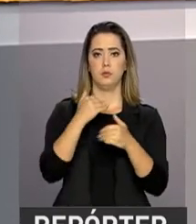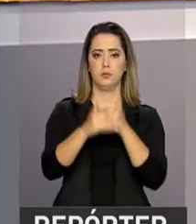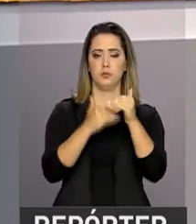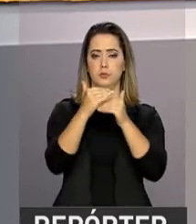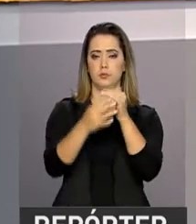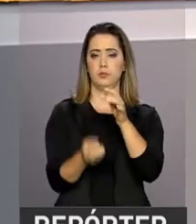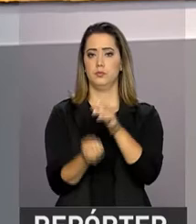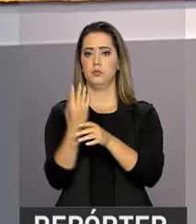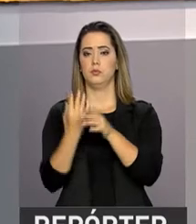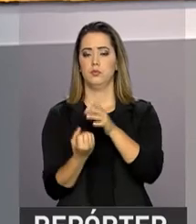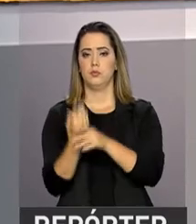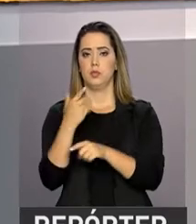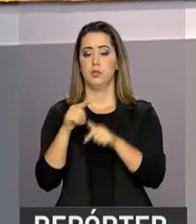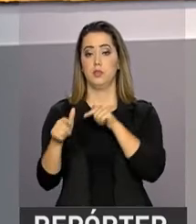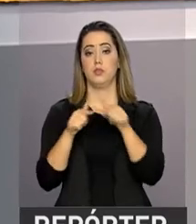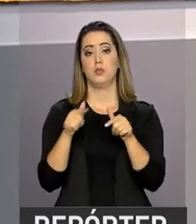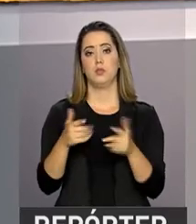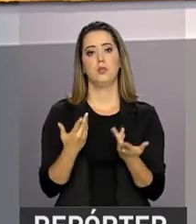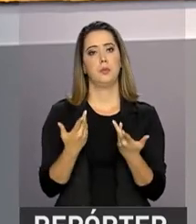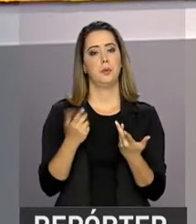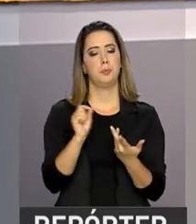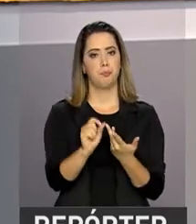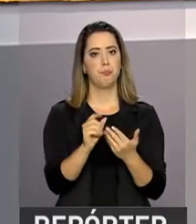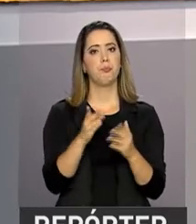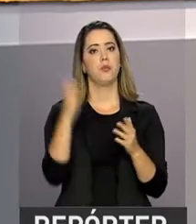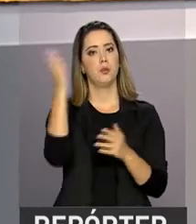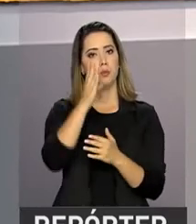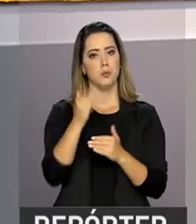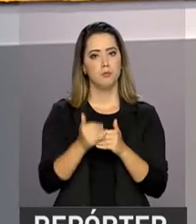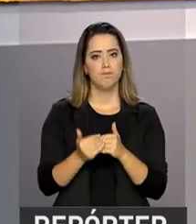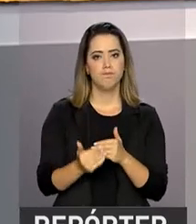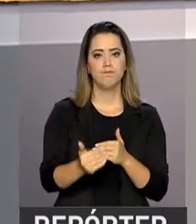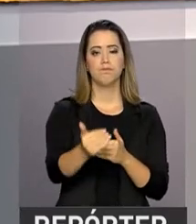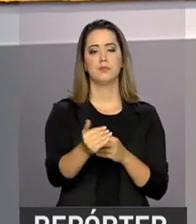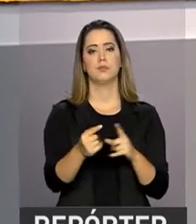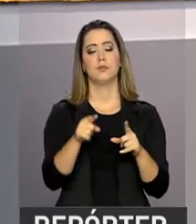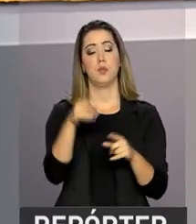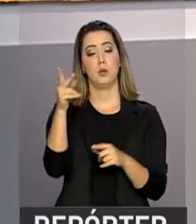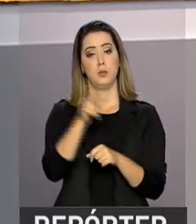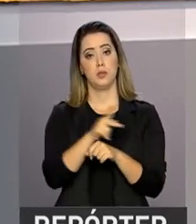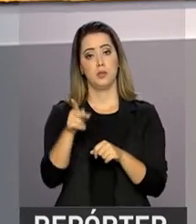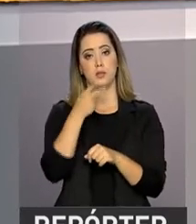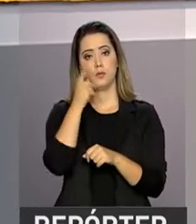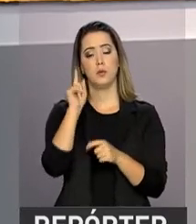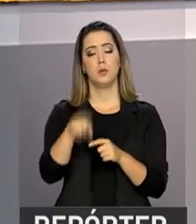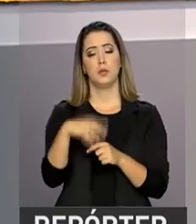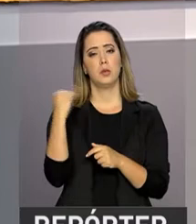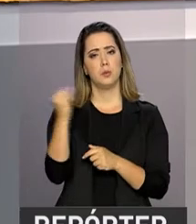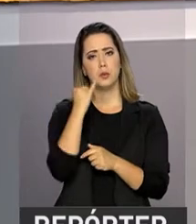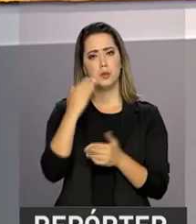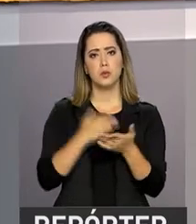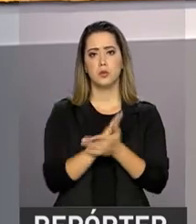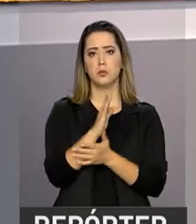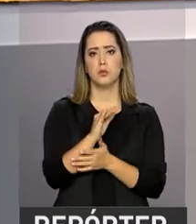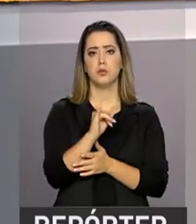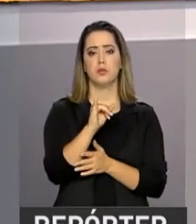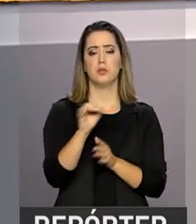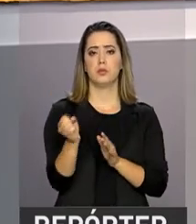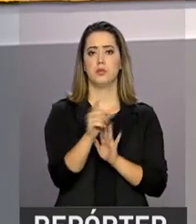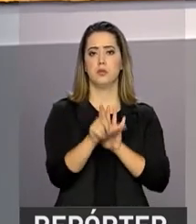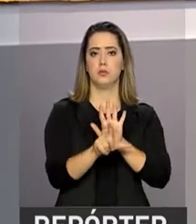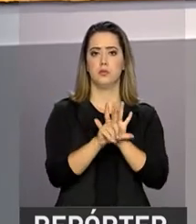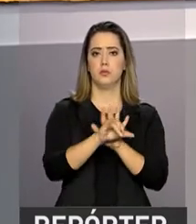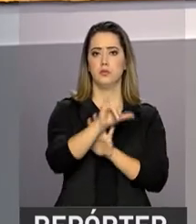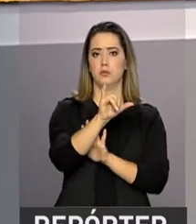formais. E para o Brasil avançar ainda mais, o presidente citou a importância da aprovação da reforma da Previdência, que é